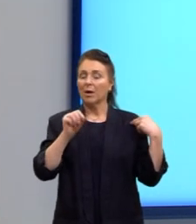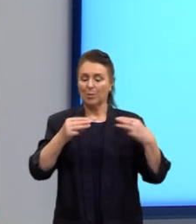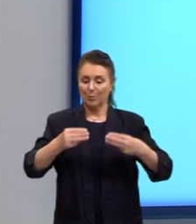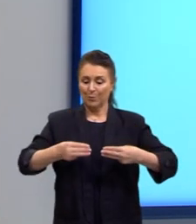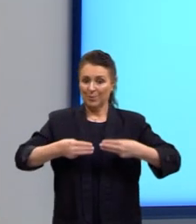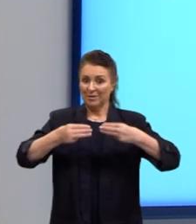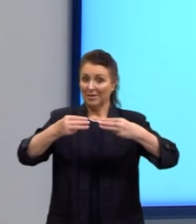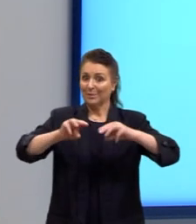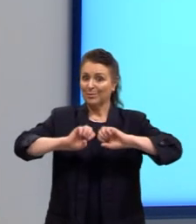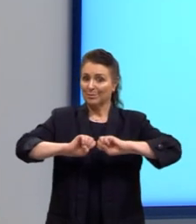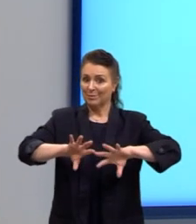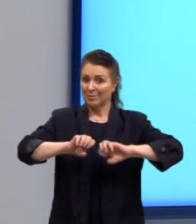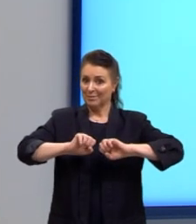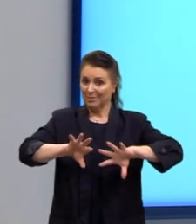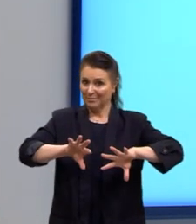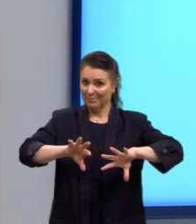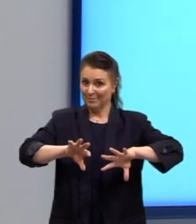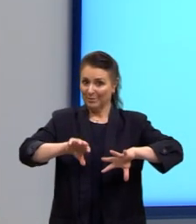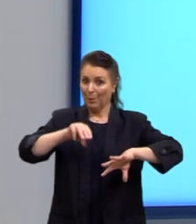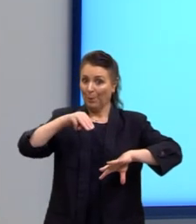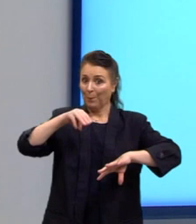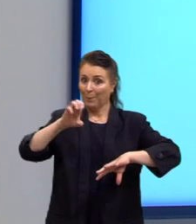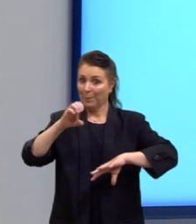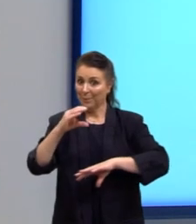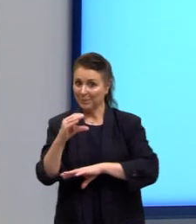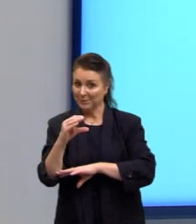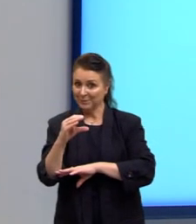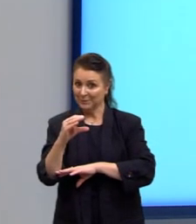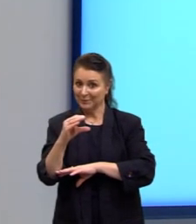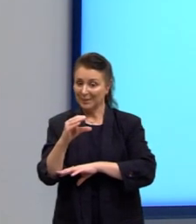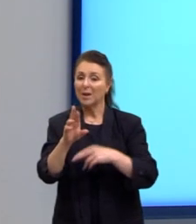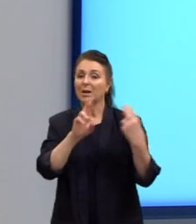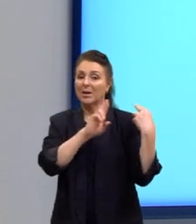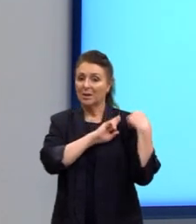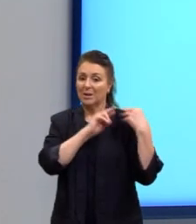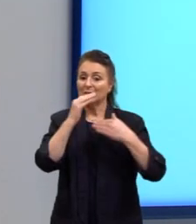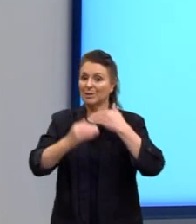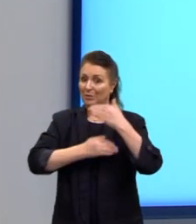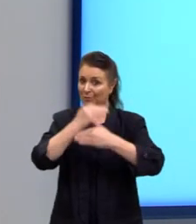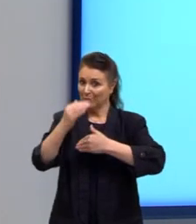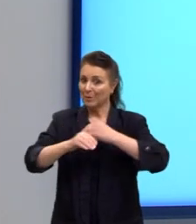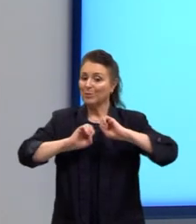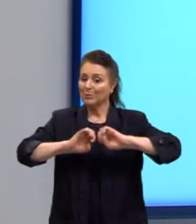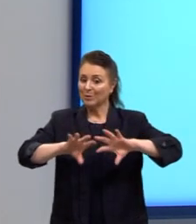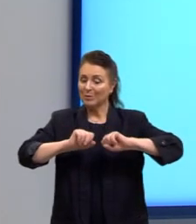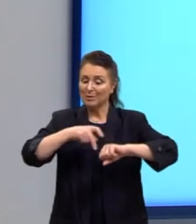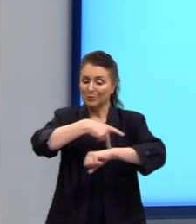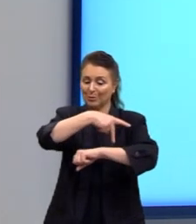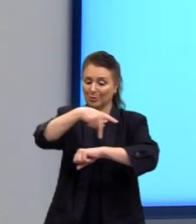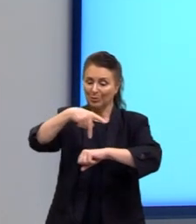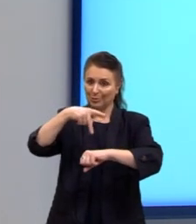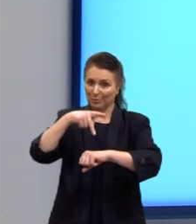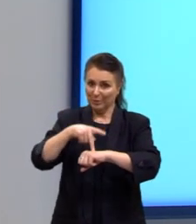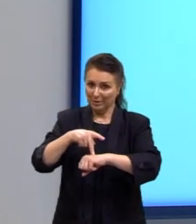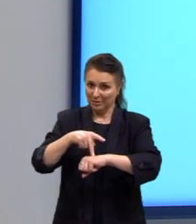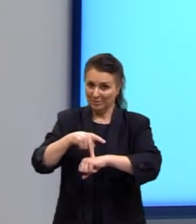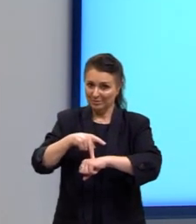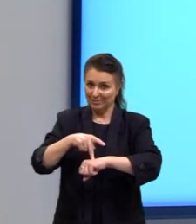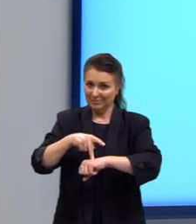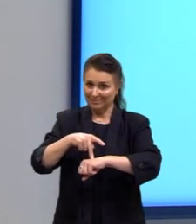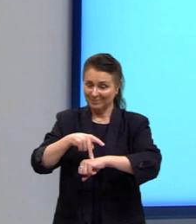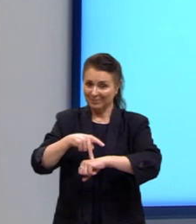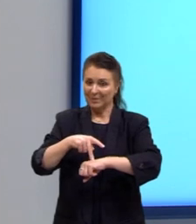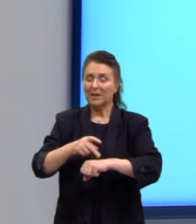Ministério da Educação que está aqui como quem vai executar isso, responsável pelo desenvolvimento educacional do país, a gente está falando de educação,